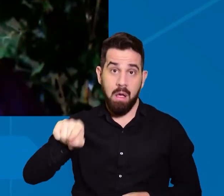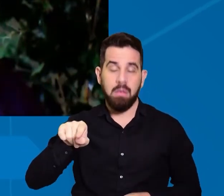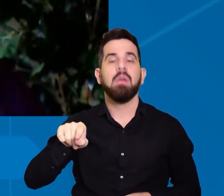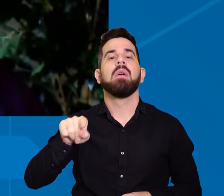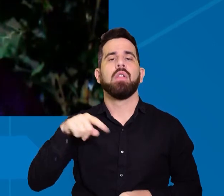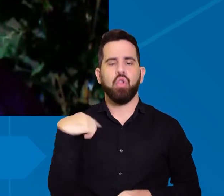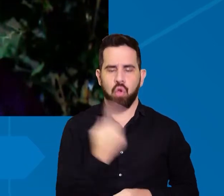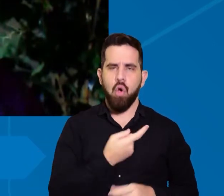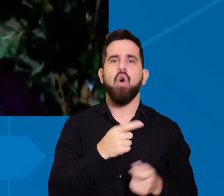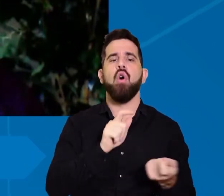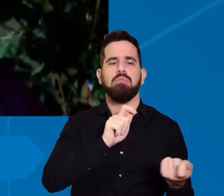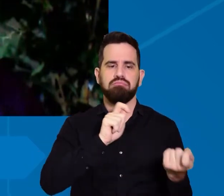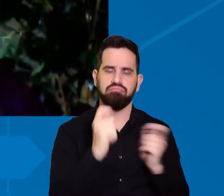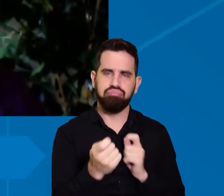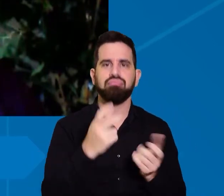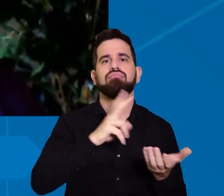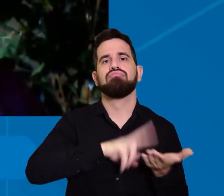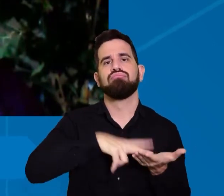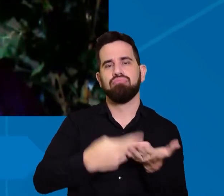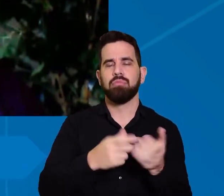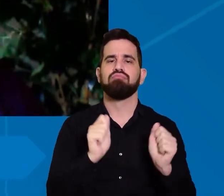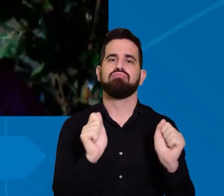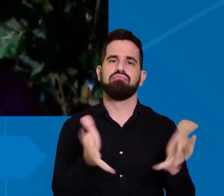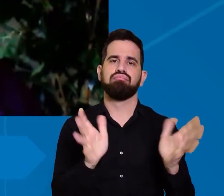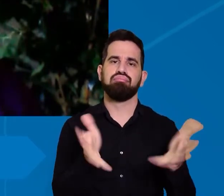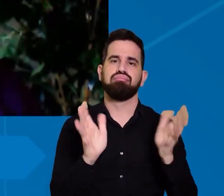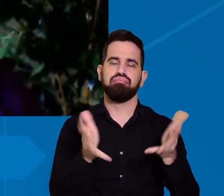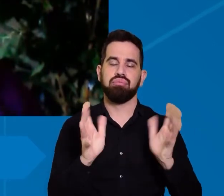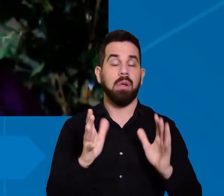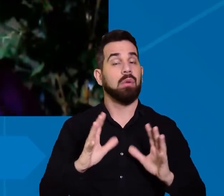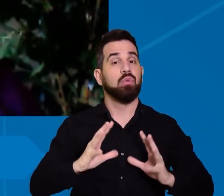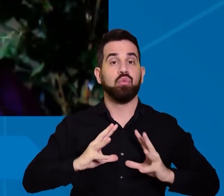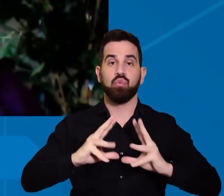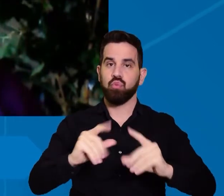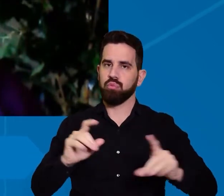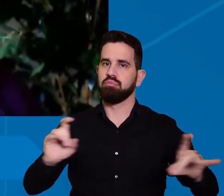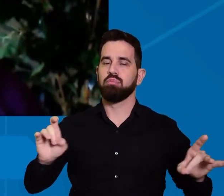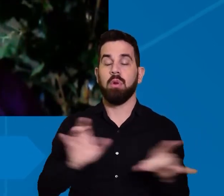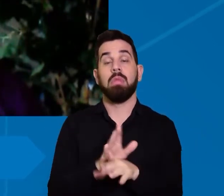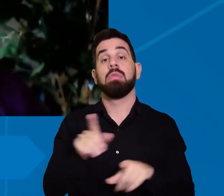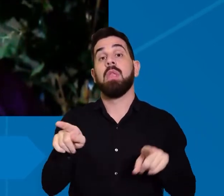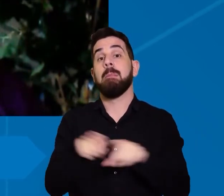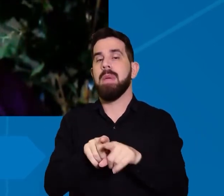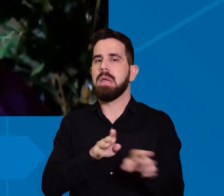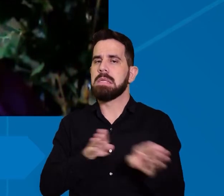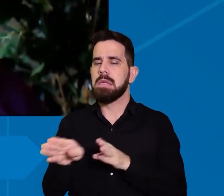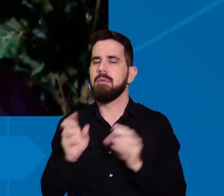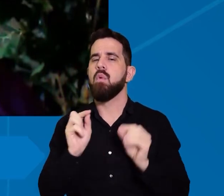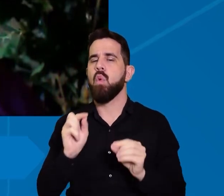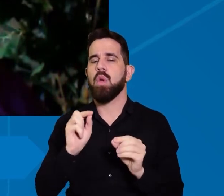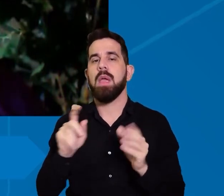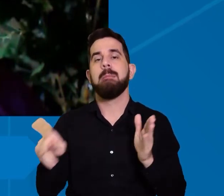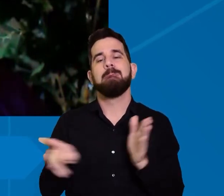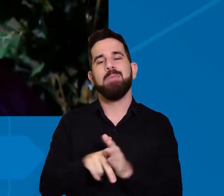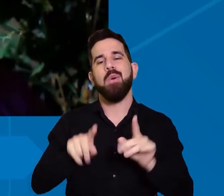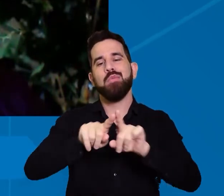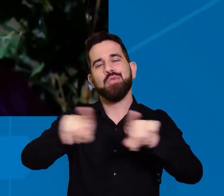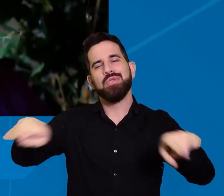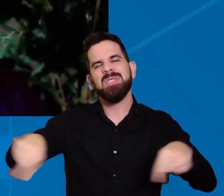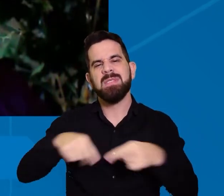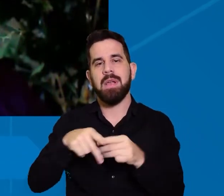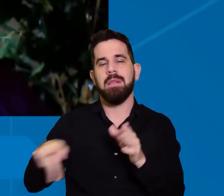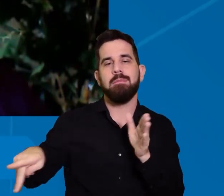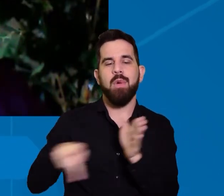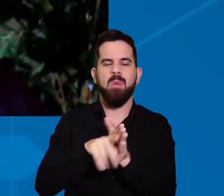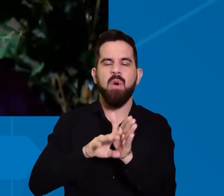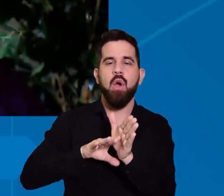processamento de acessibilidade para o surdo. Eles ficaram numa sala do MIT somente para eles com o